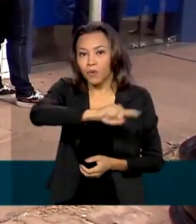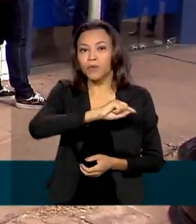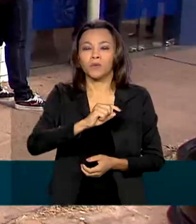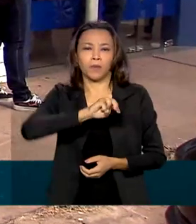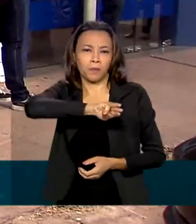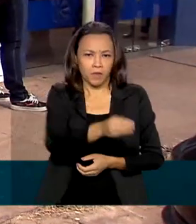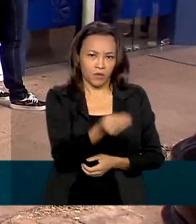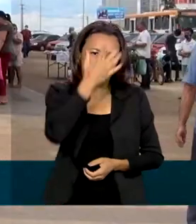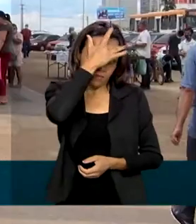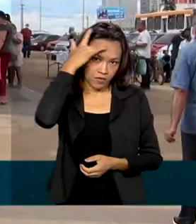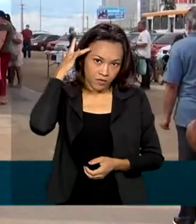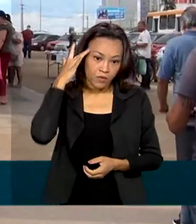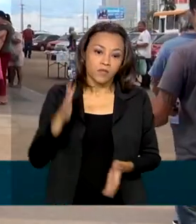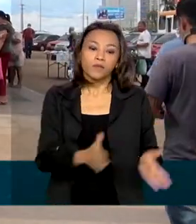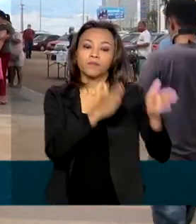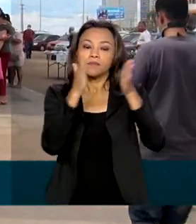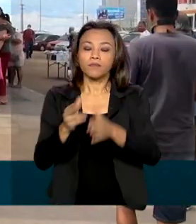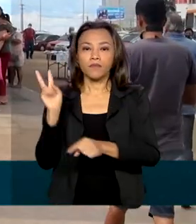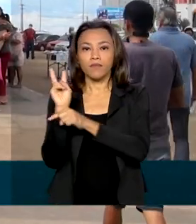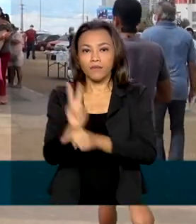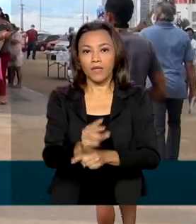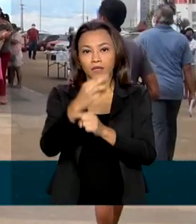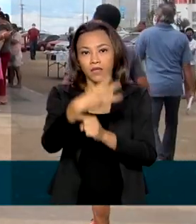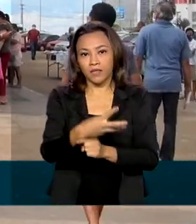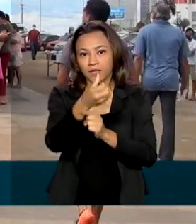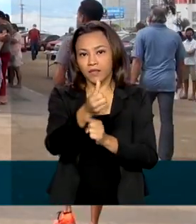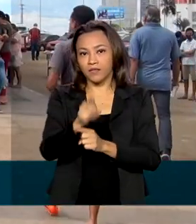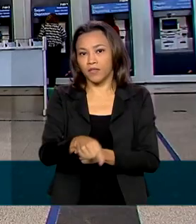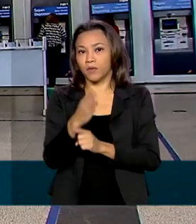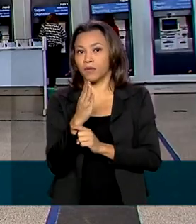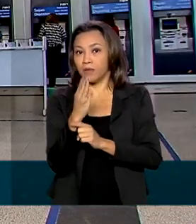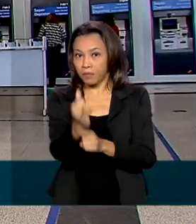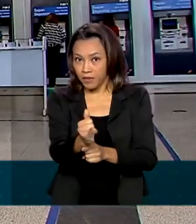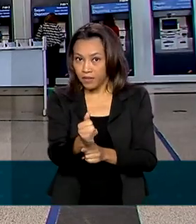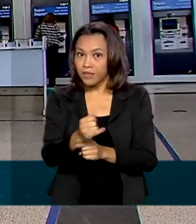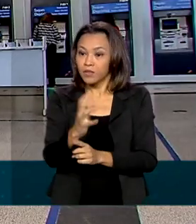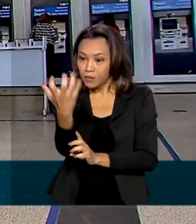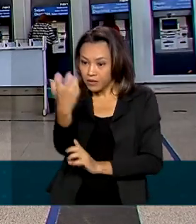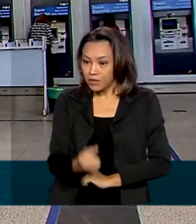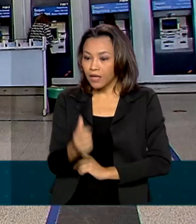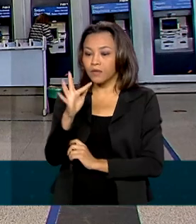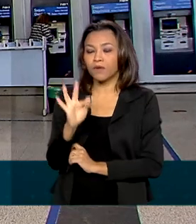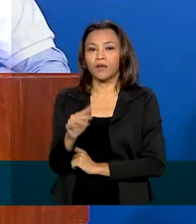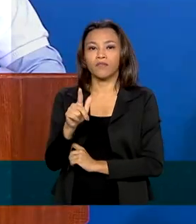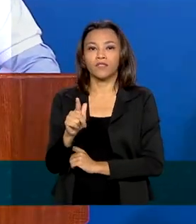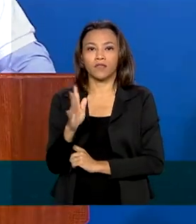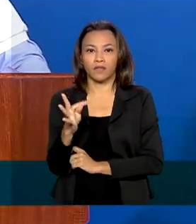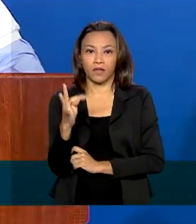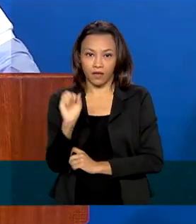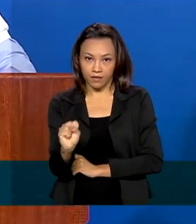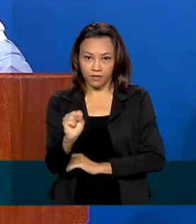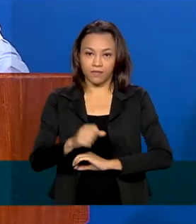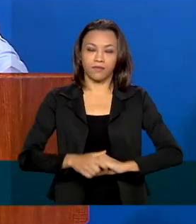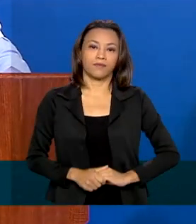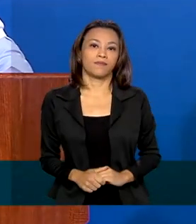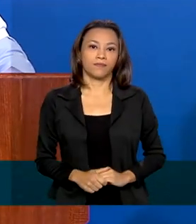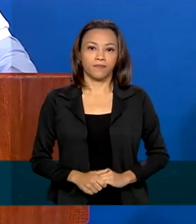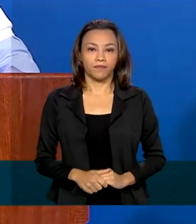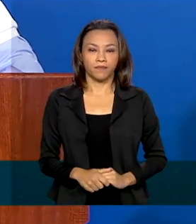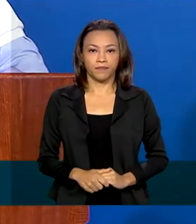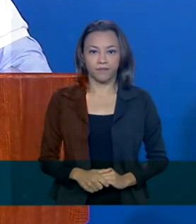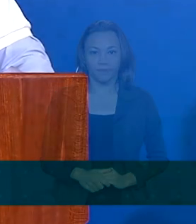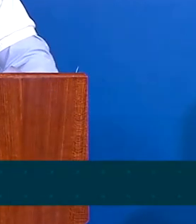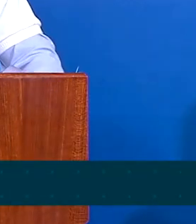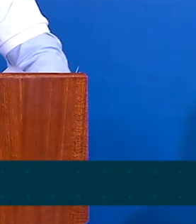Além do crédito de 36,5 bilhões do saque emergencial do FGTS. Buscamos alternativas.